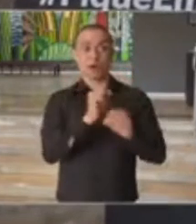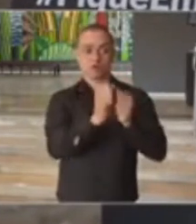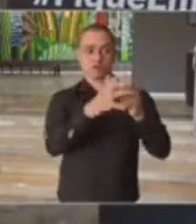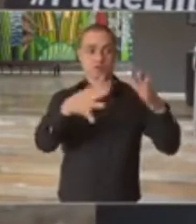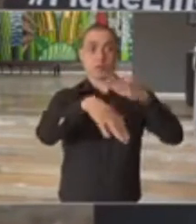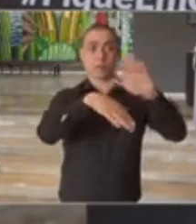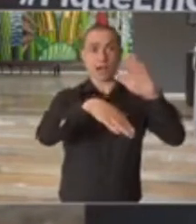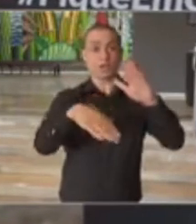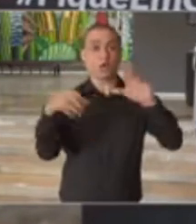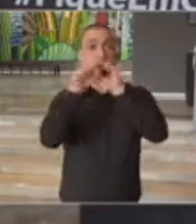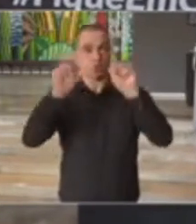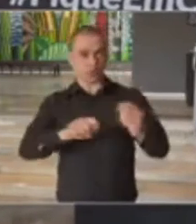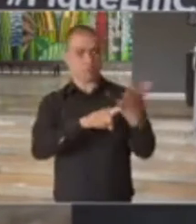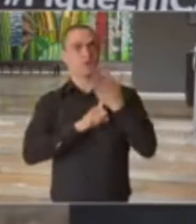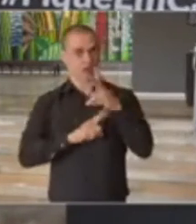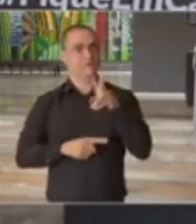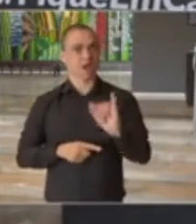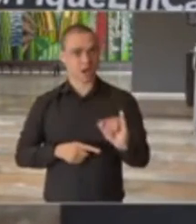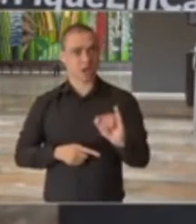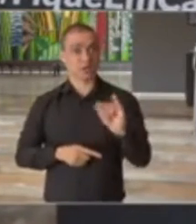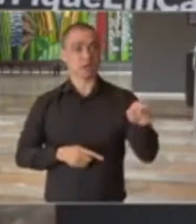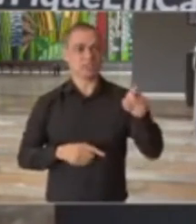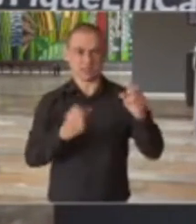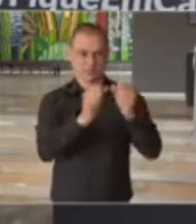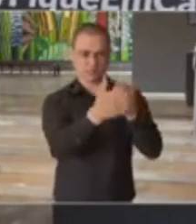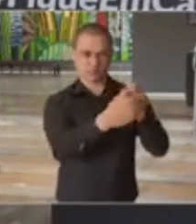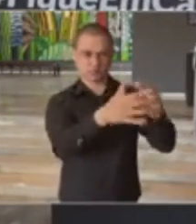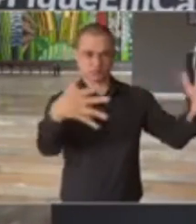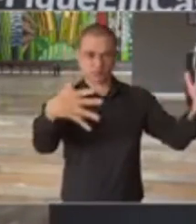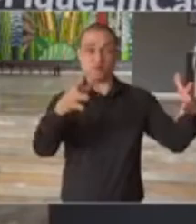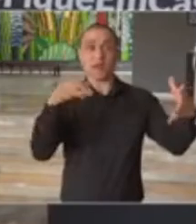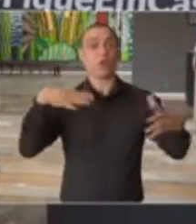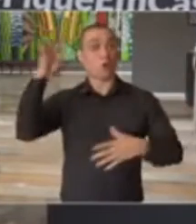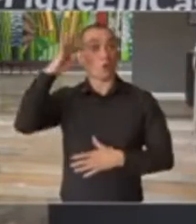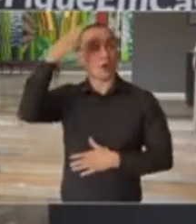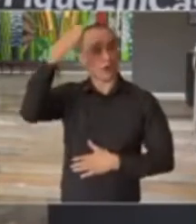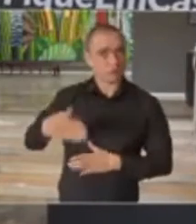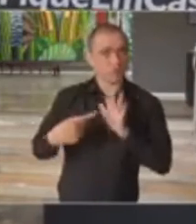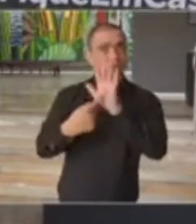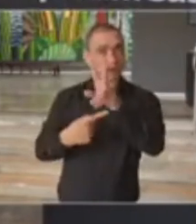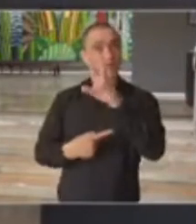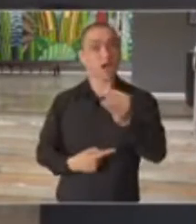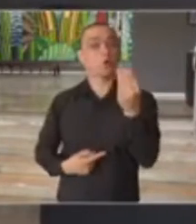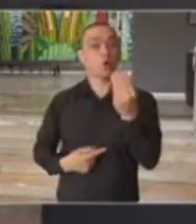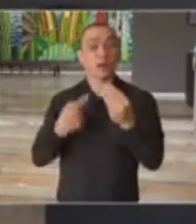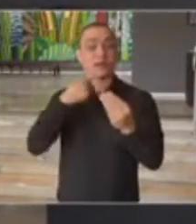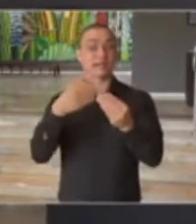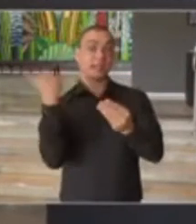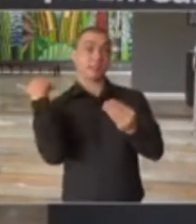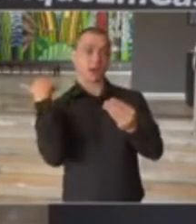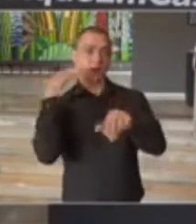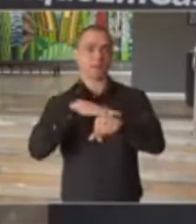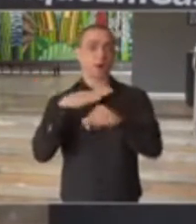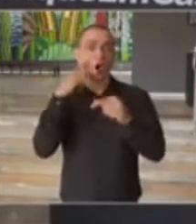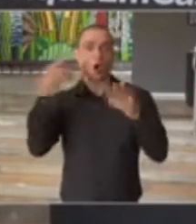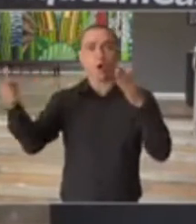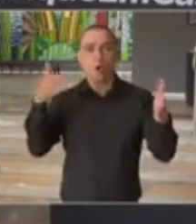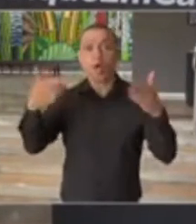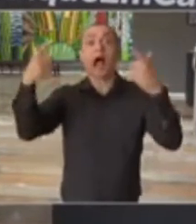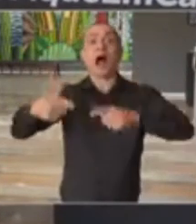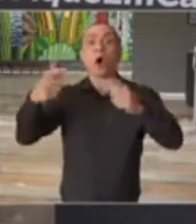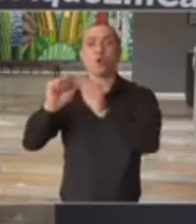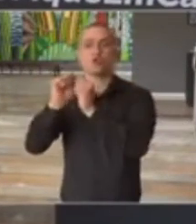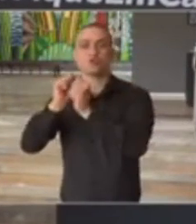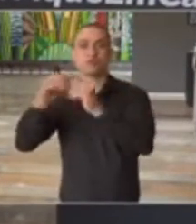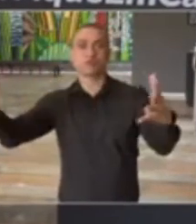o sistema vai mostrar exatamente isso. E é isso que a gente vai fazer com vocês toda quarta-feira aqui, olhar como foi a última semana, onde que teve